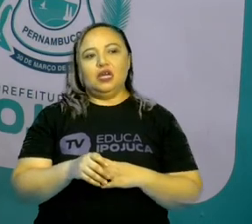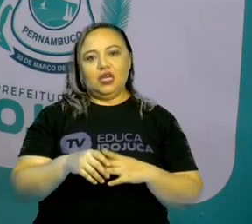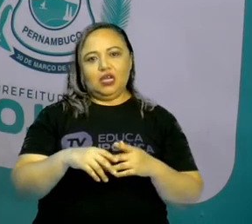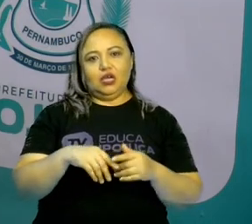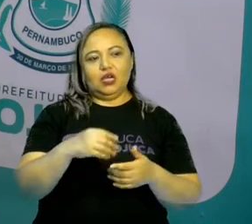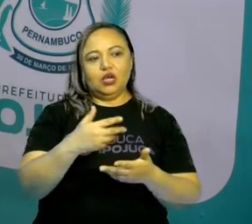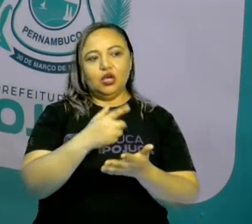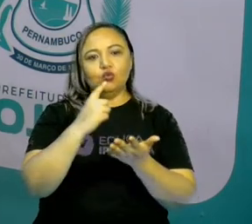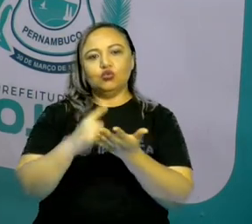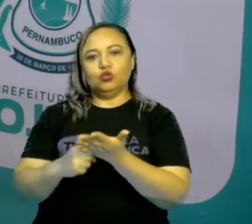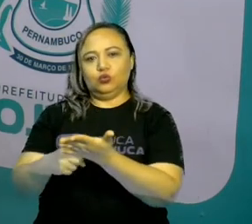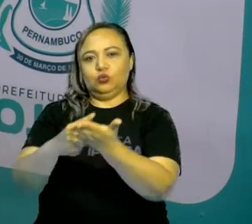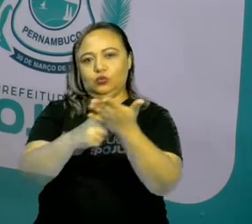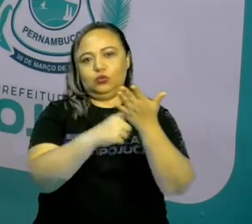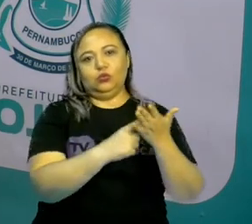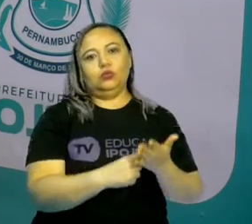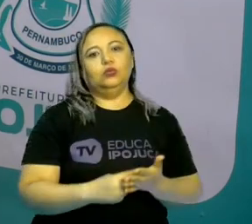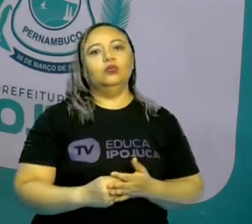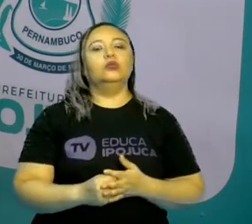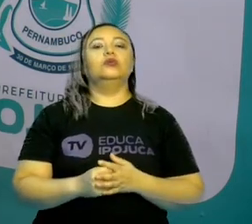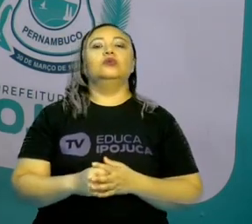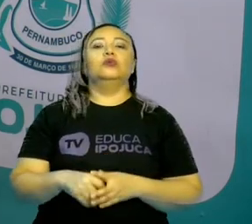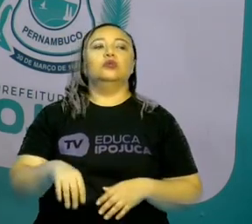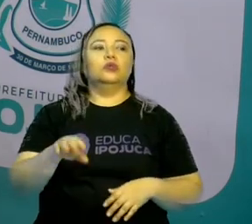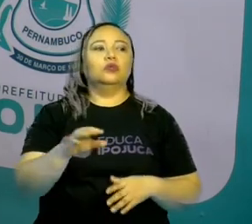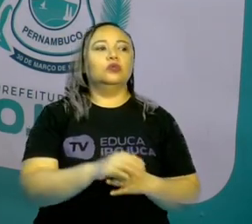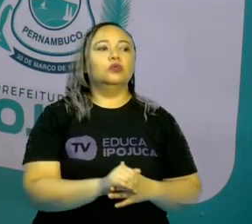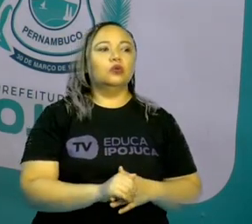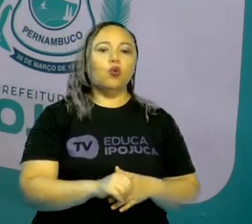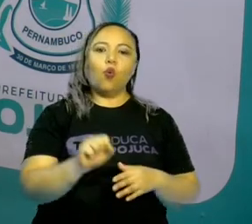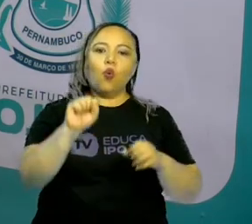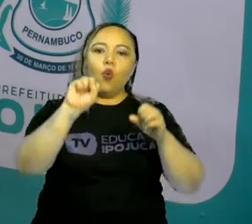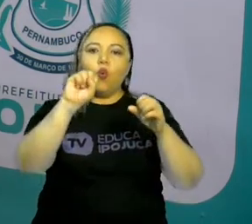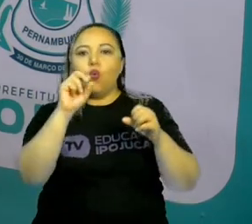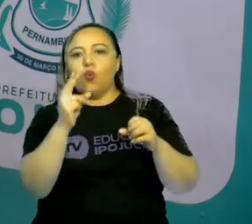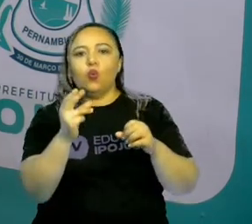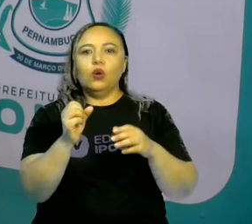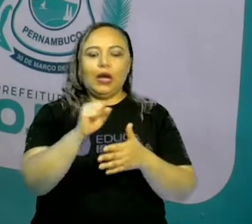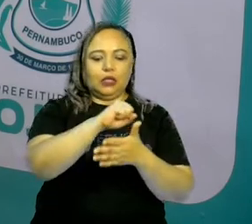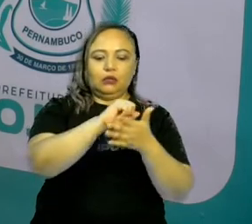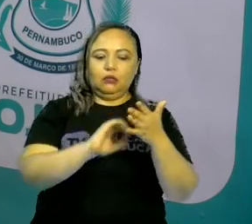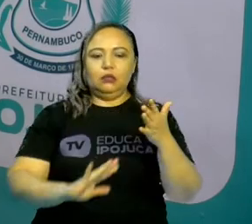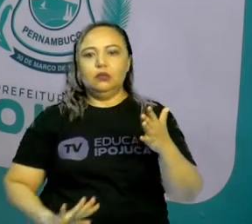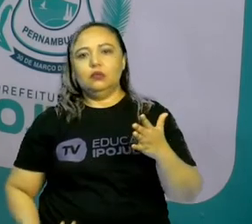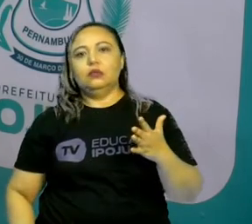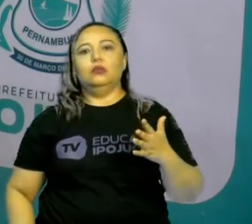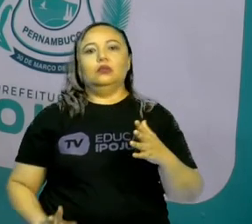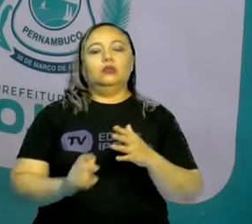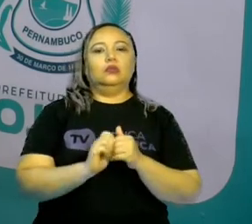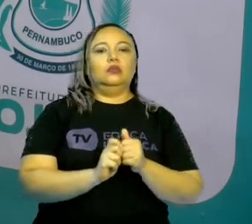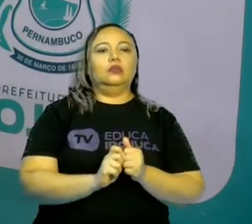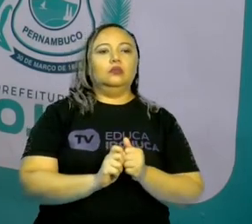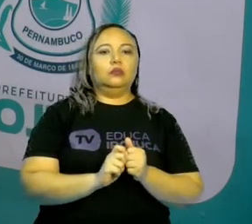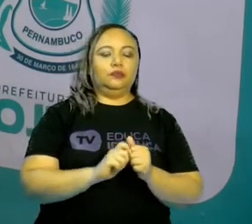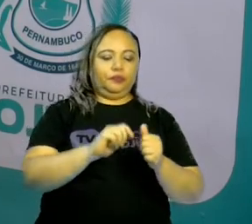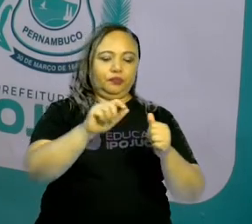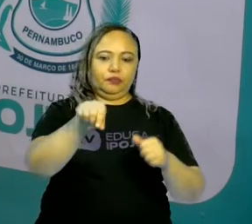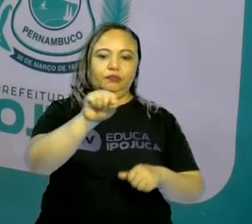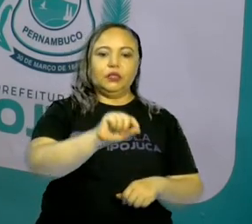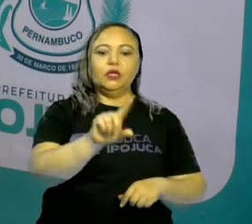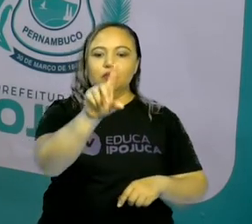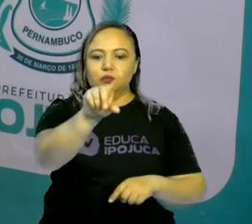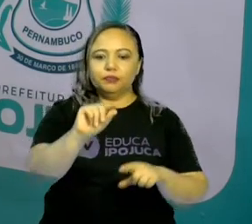Porque se você for escalado para um jogo e o jogo começa a hora